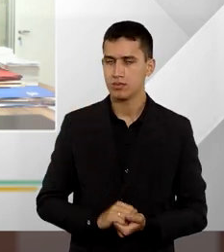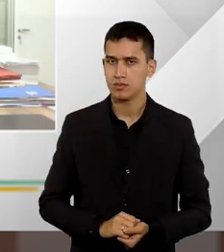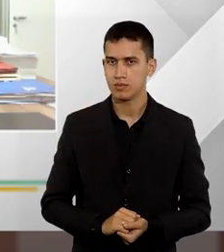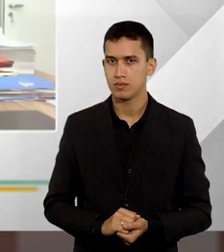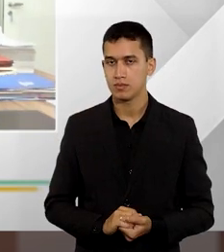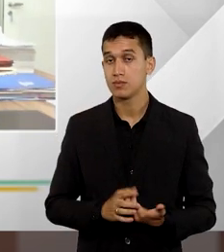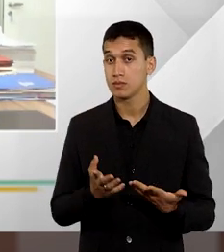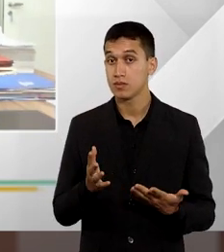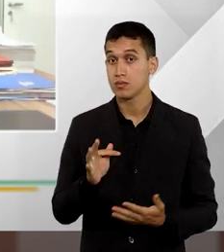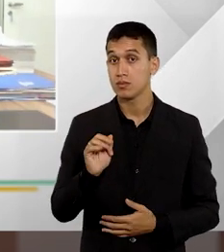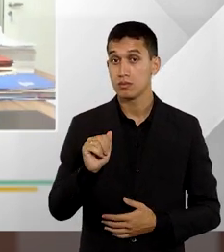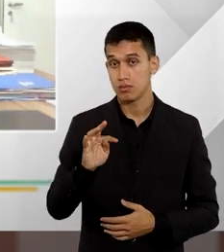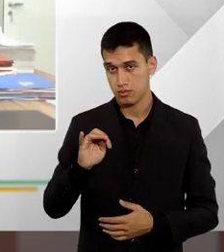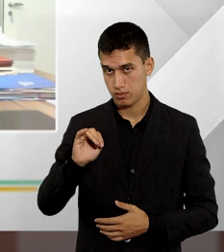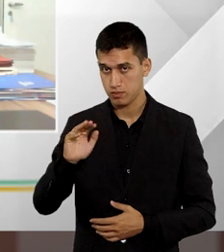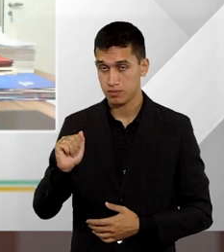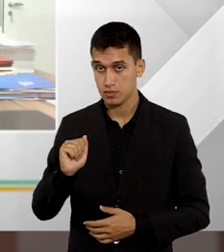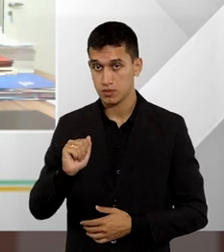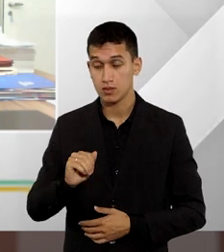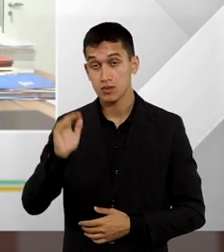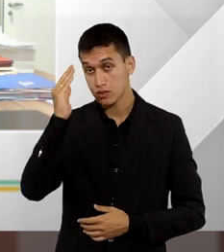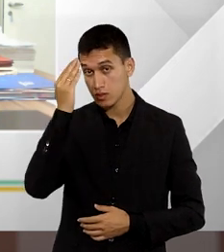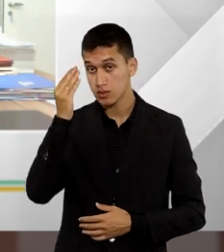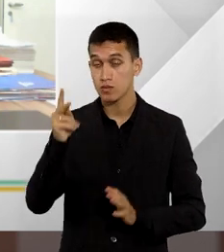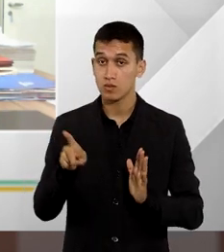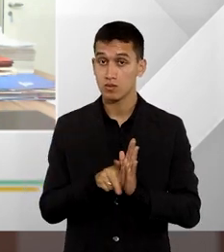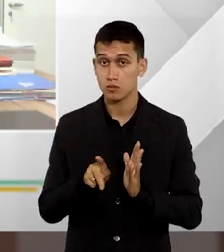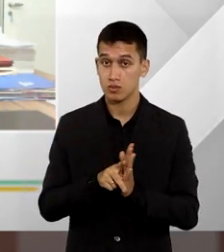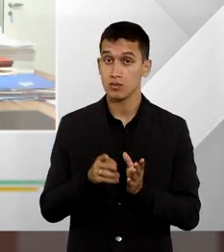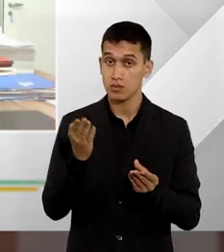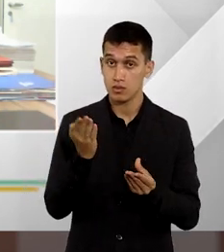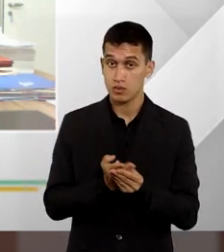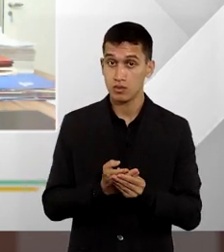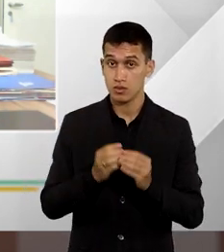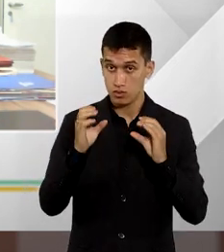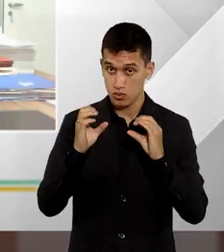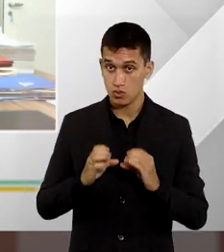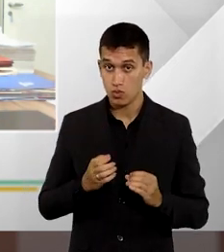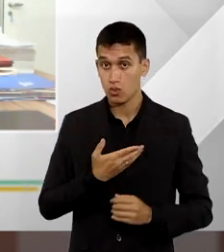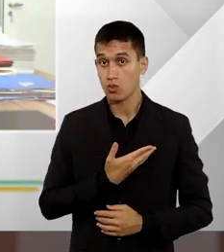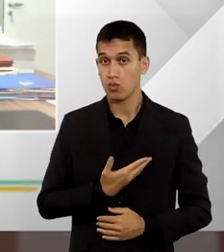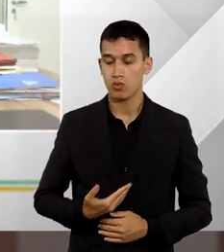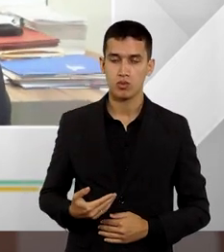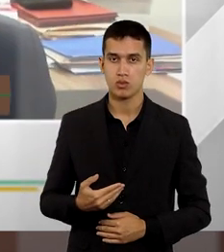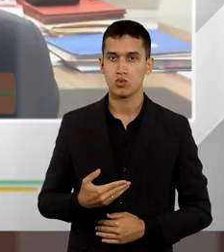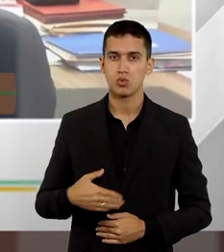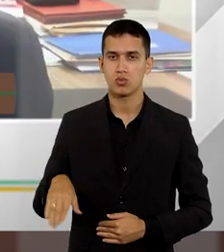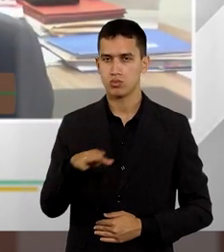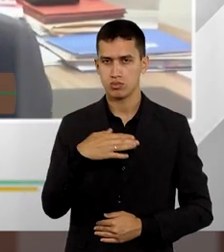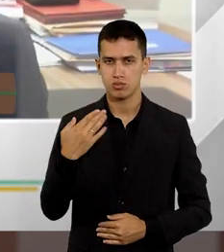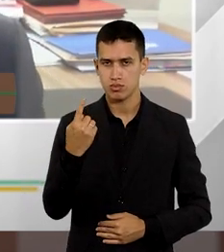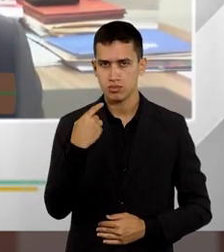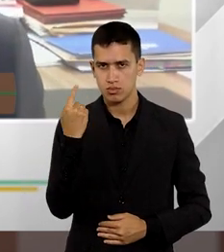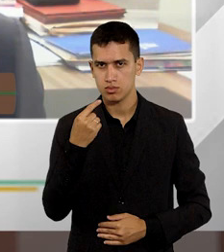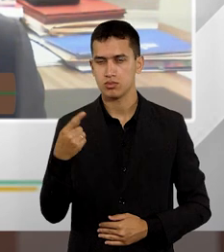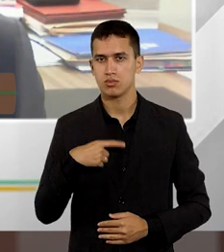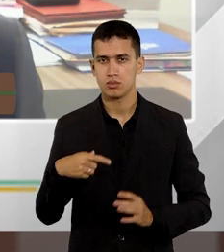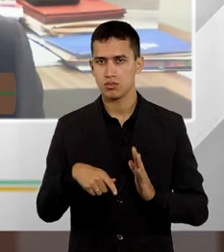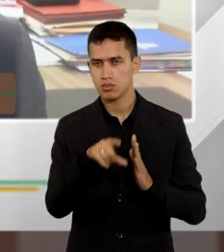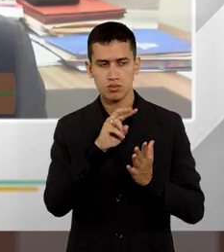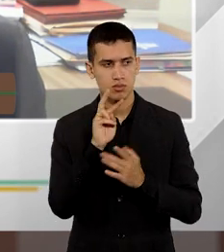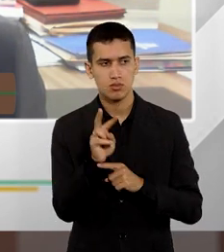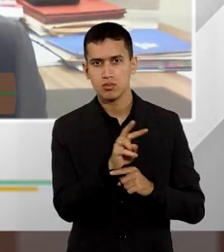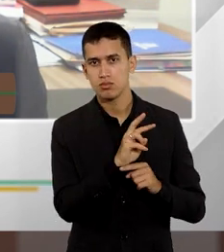Fátima, o entendimento em sede de ação civil pública, os honorários têm uma previsão, os honorários advocatistas sucumbenciais têm uma